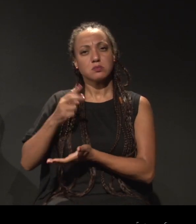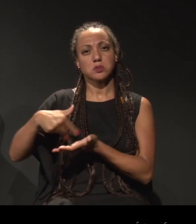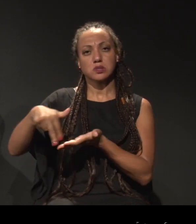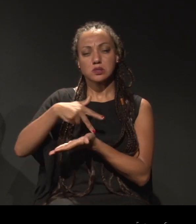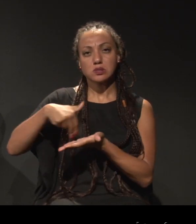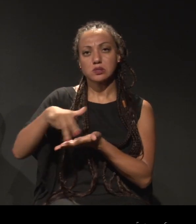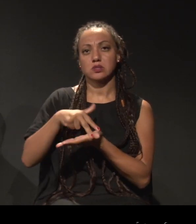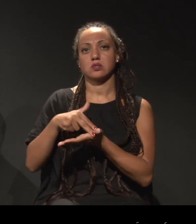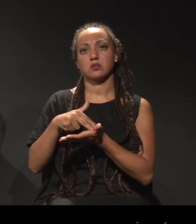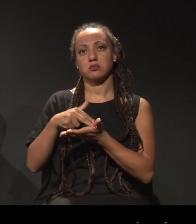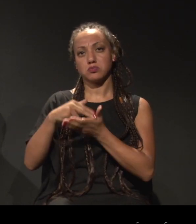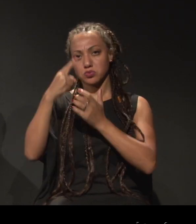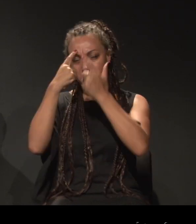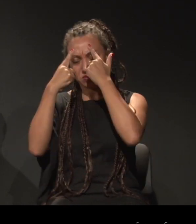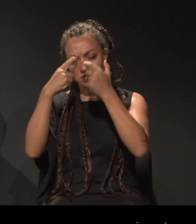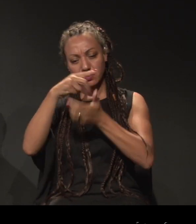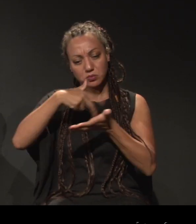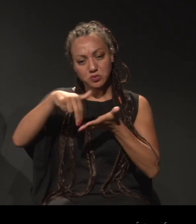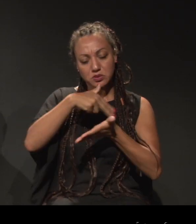coreografar ou dirigir.